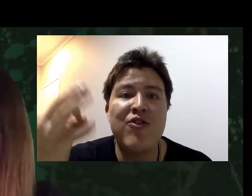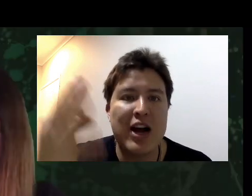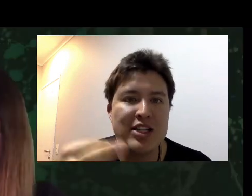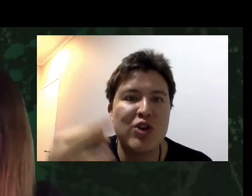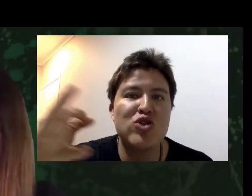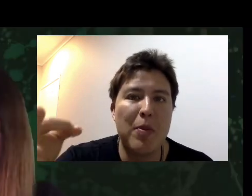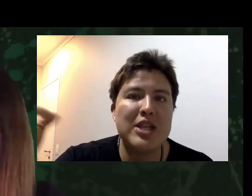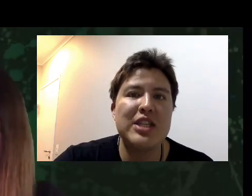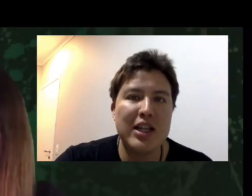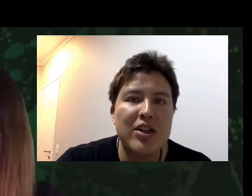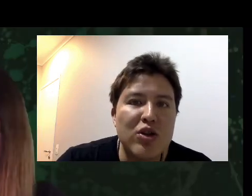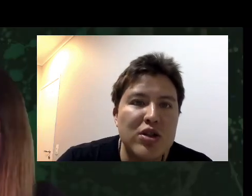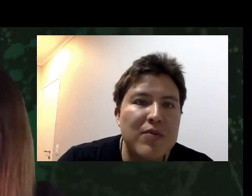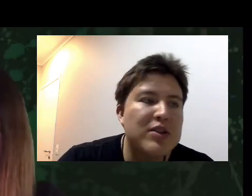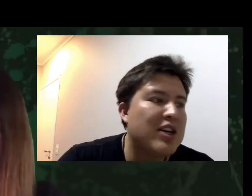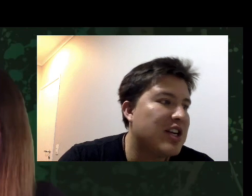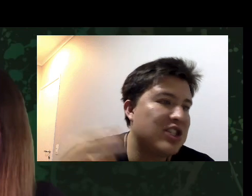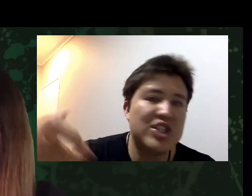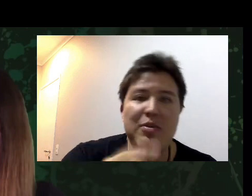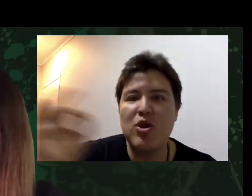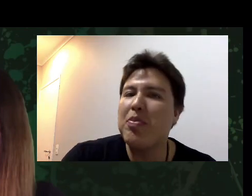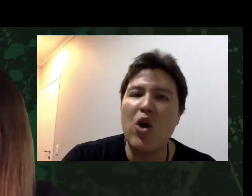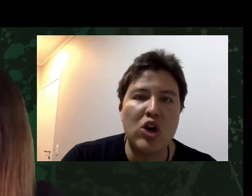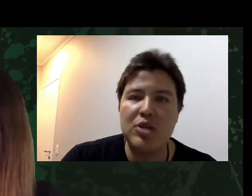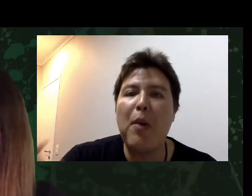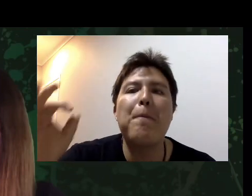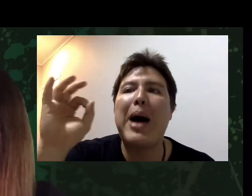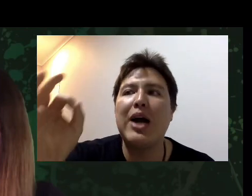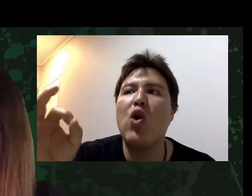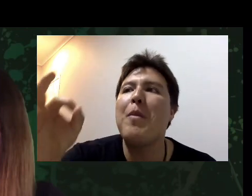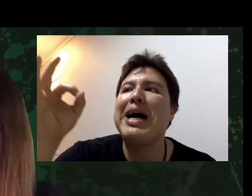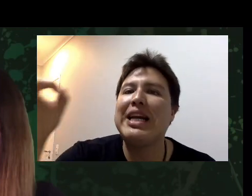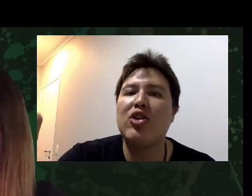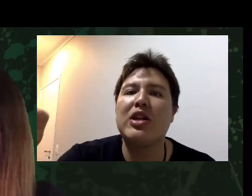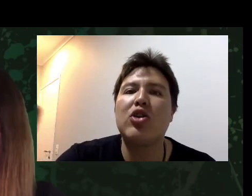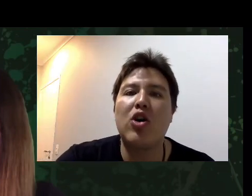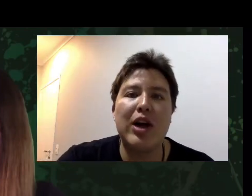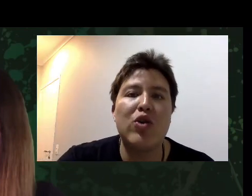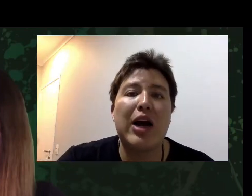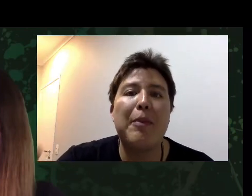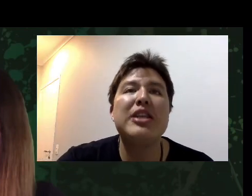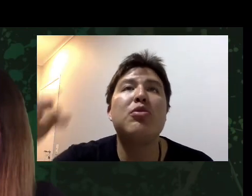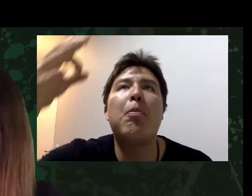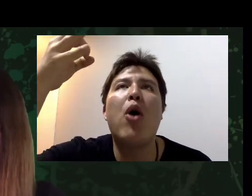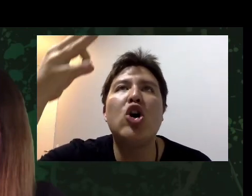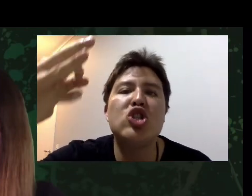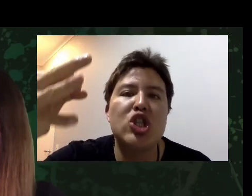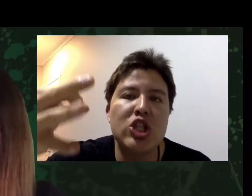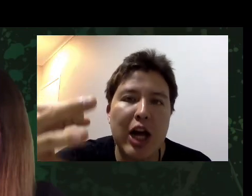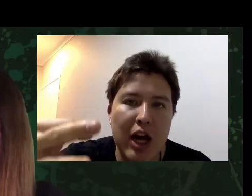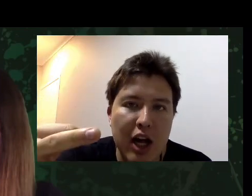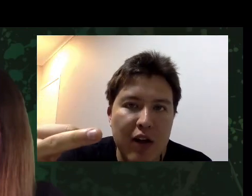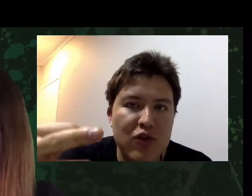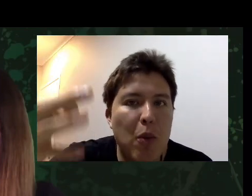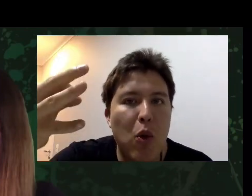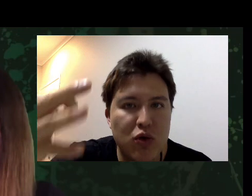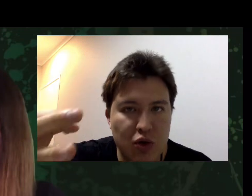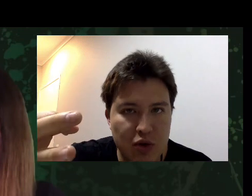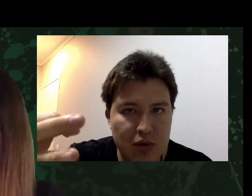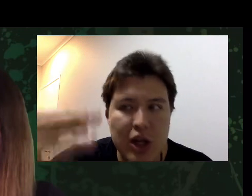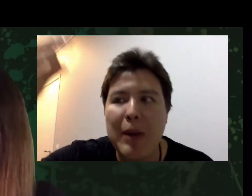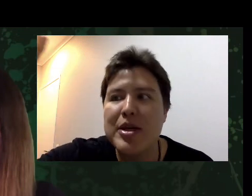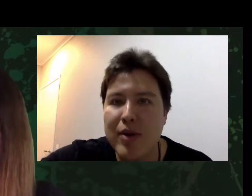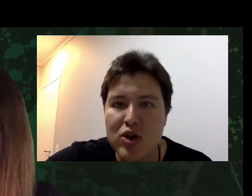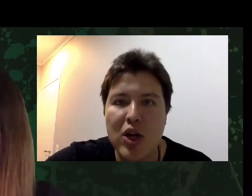ele faz com que os homens héteros sejamos o pior, tipo o pai ou o marido de Toni Collette, é o cara mais bosta do